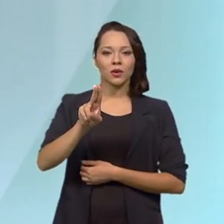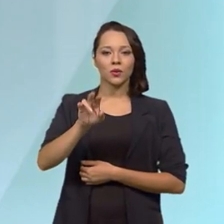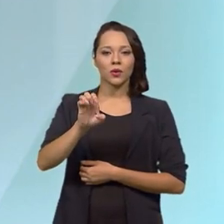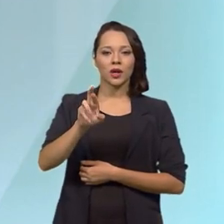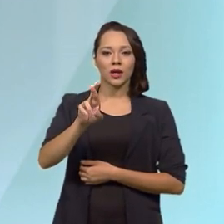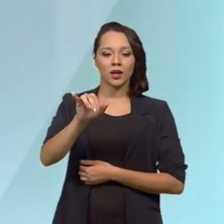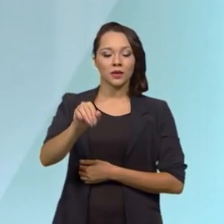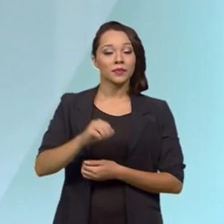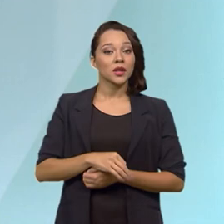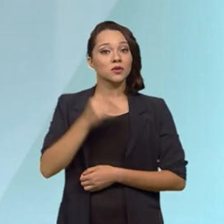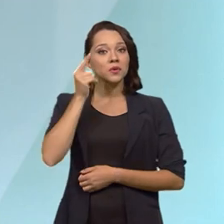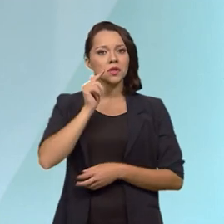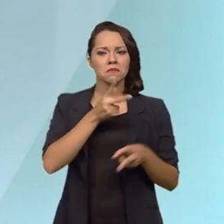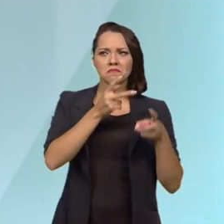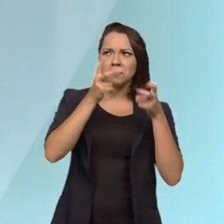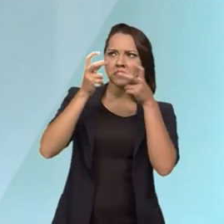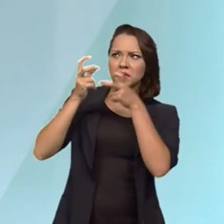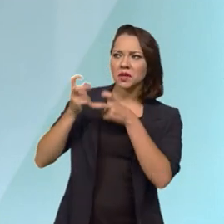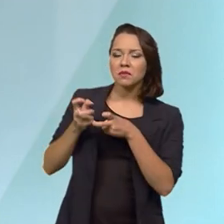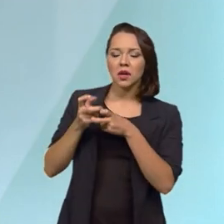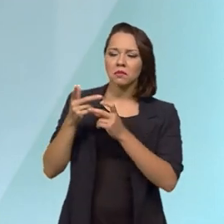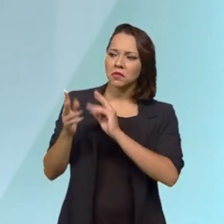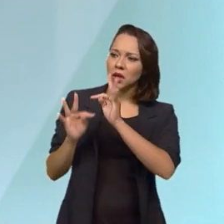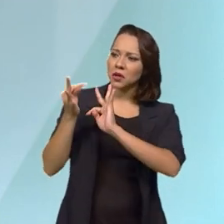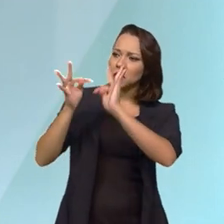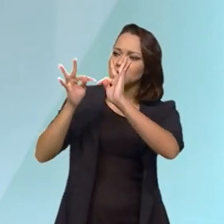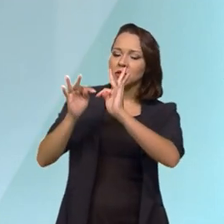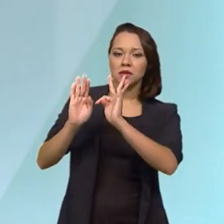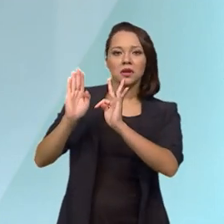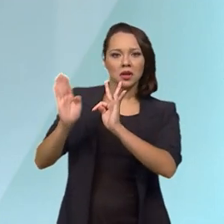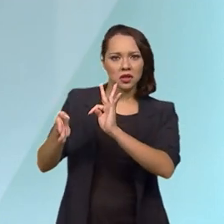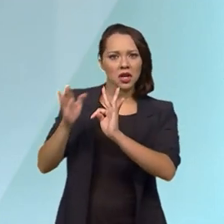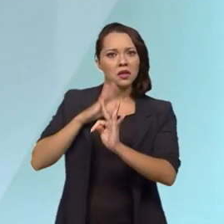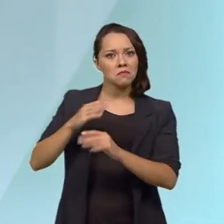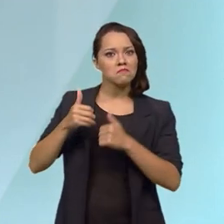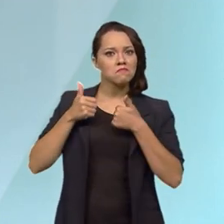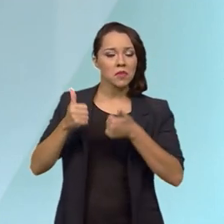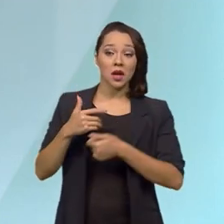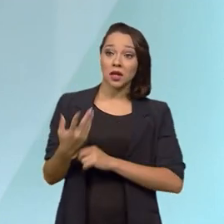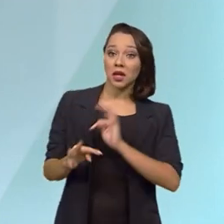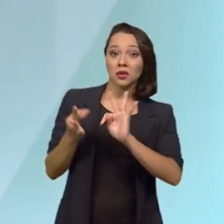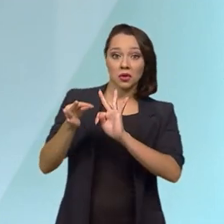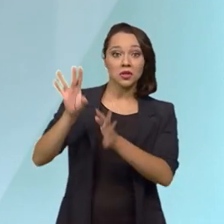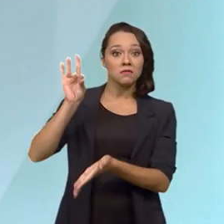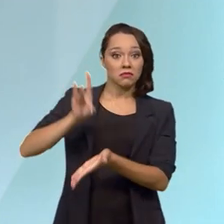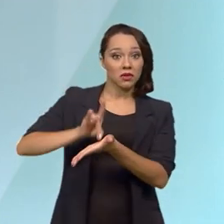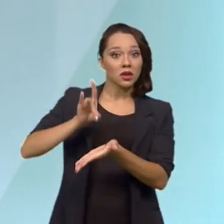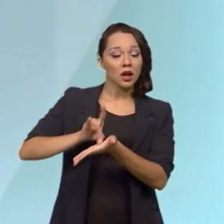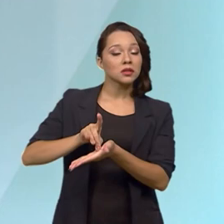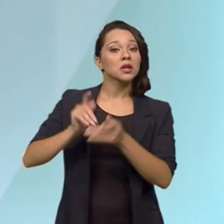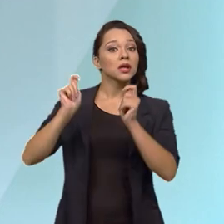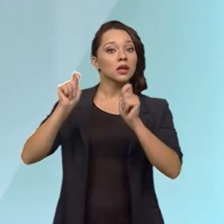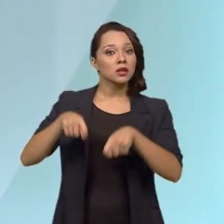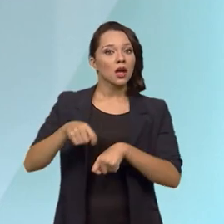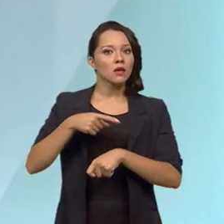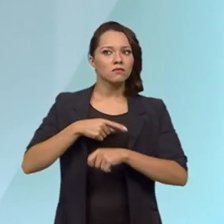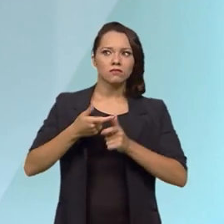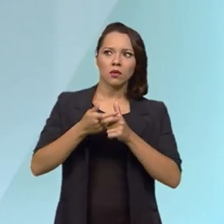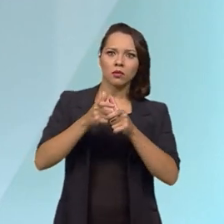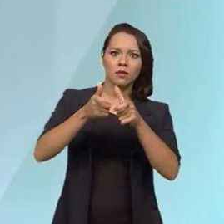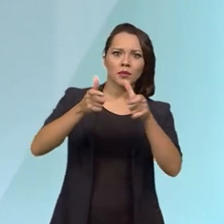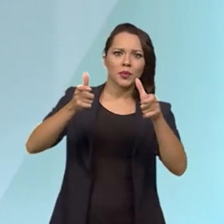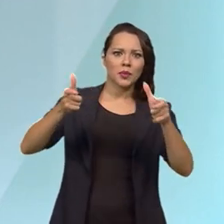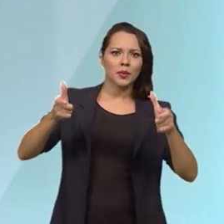A gente conseguiu enxergar ali tecnologias que já estão funcionando, tecnologias reais, que podem tomar escala